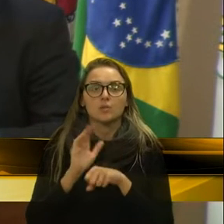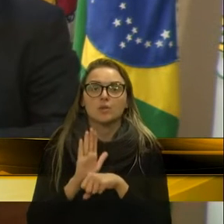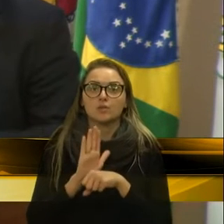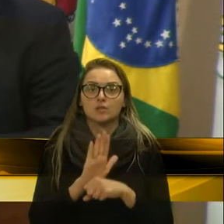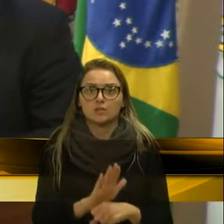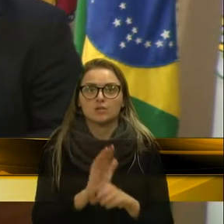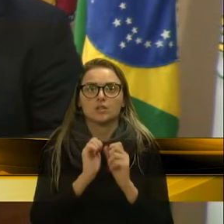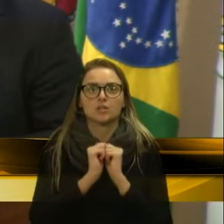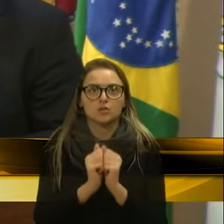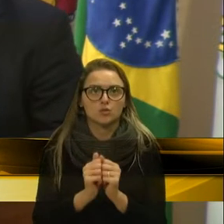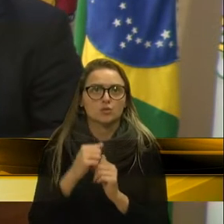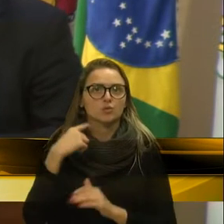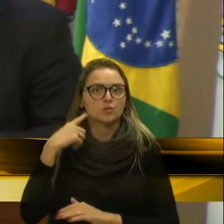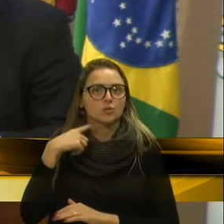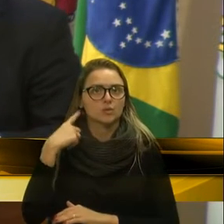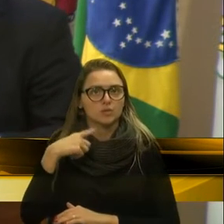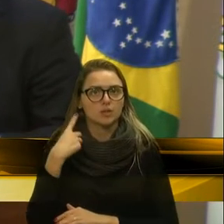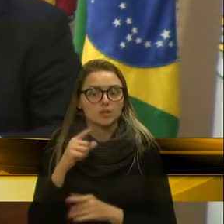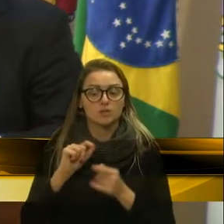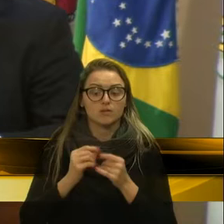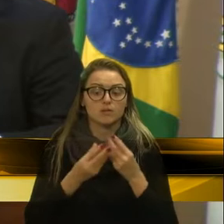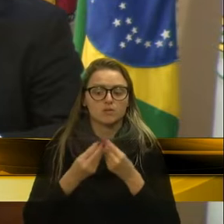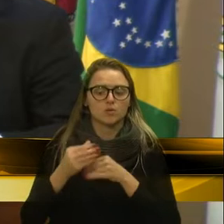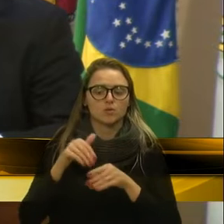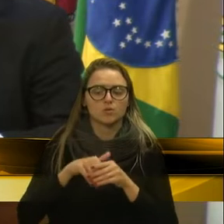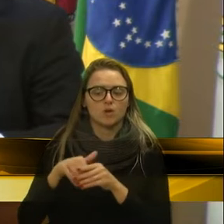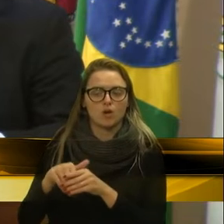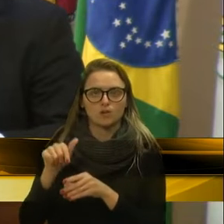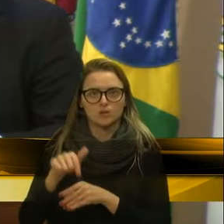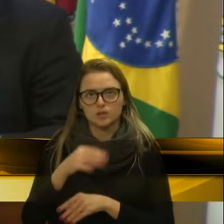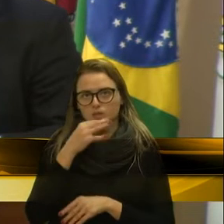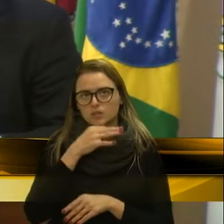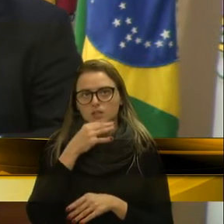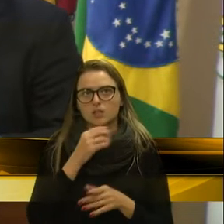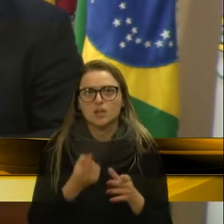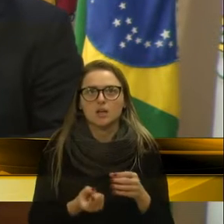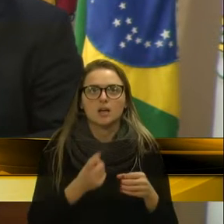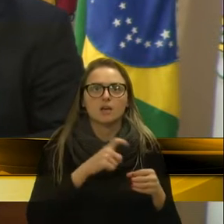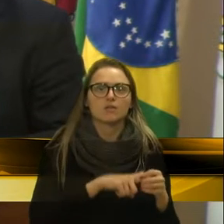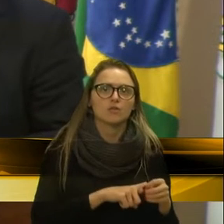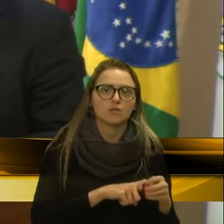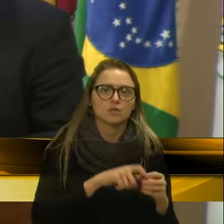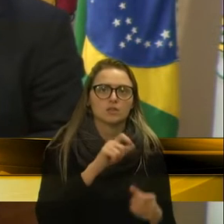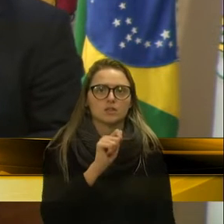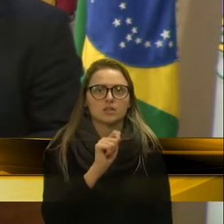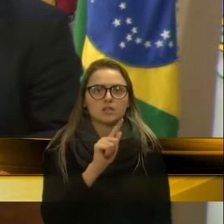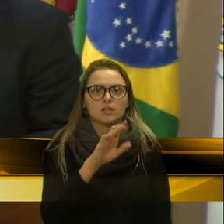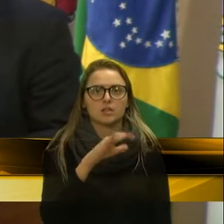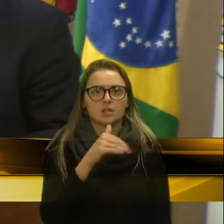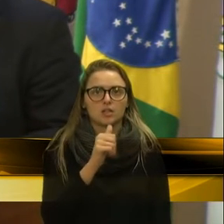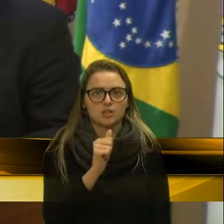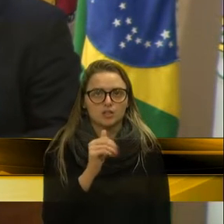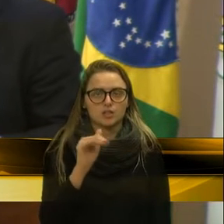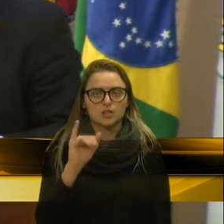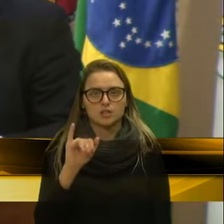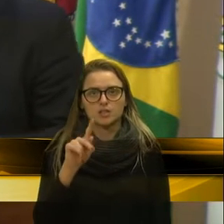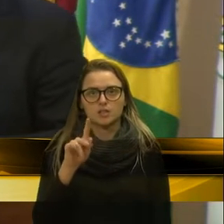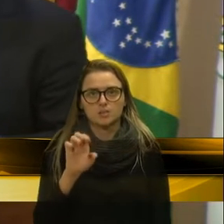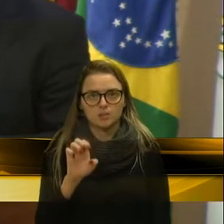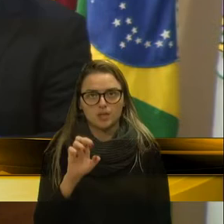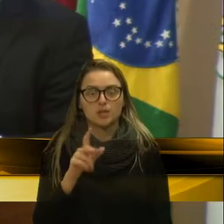junto ao deputado que fez tanto voto em Caxias do Sul, a reativar aqui a agência do IP. Os professores estaduais estão